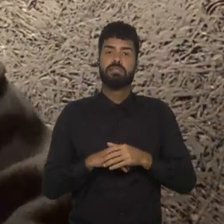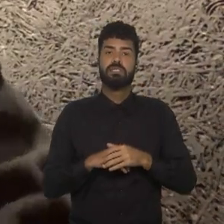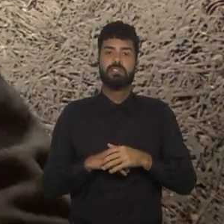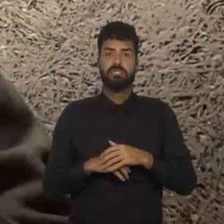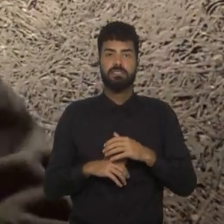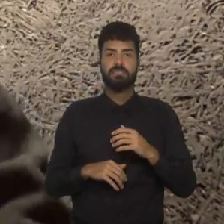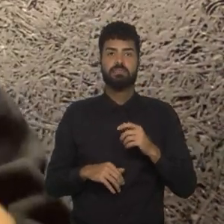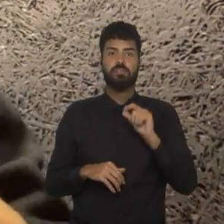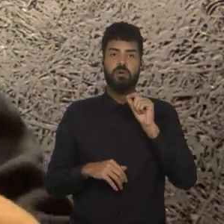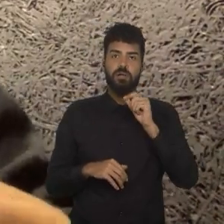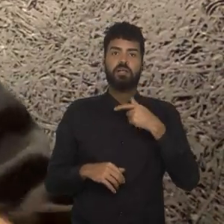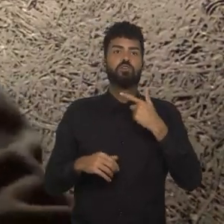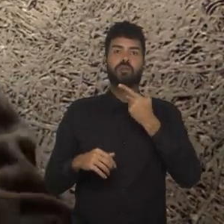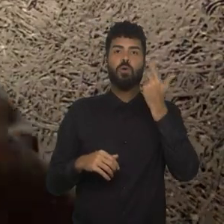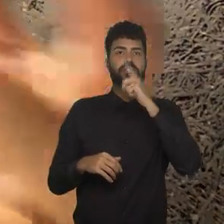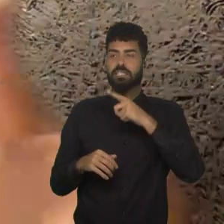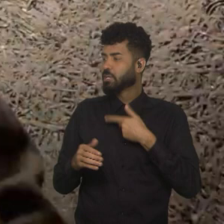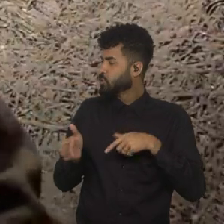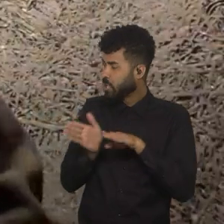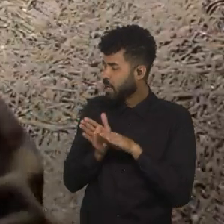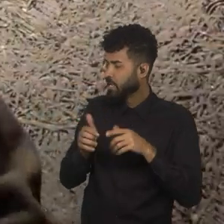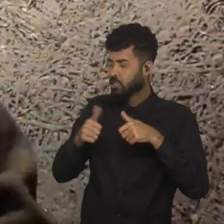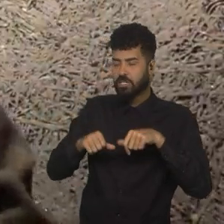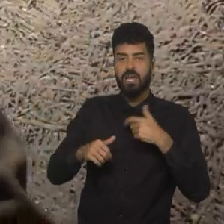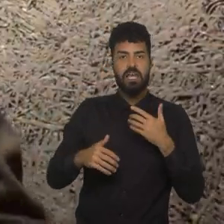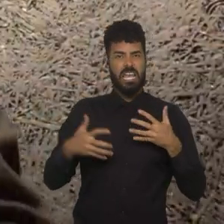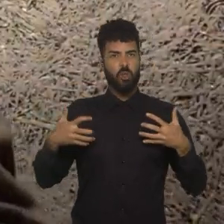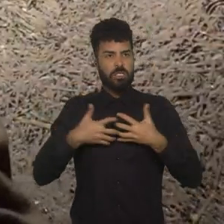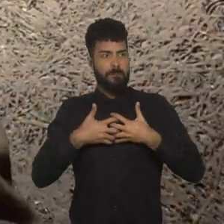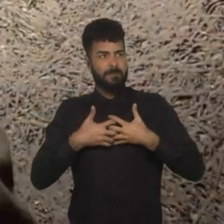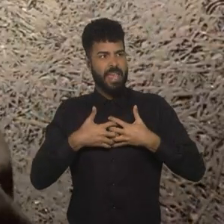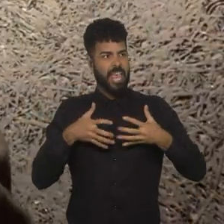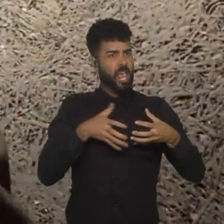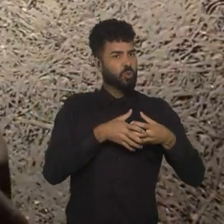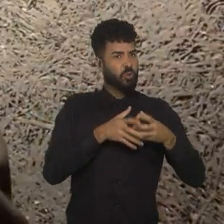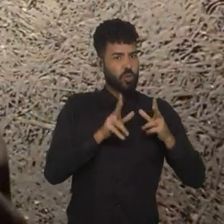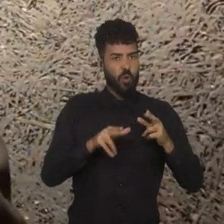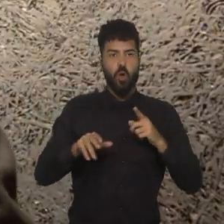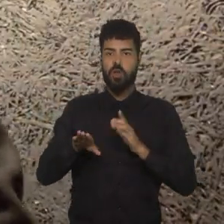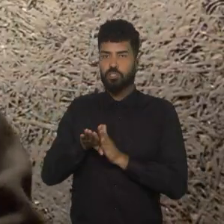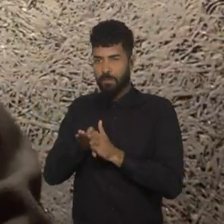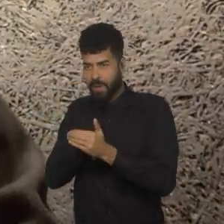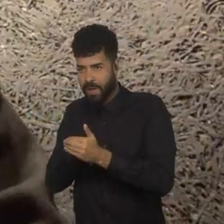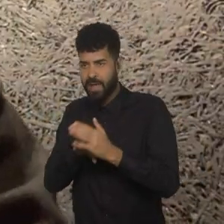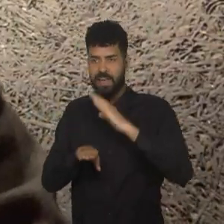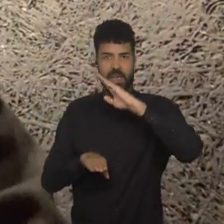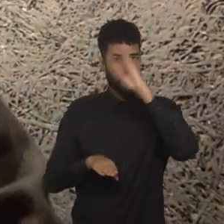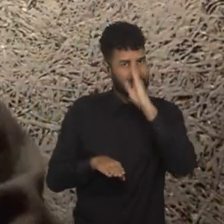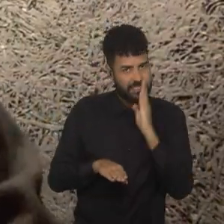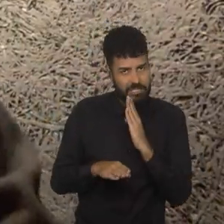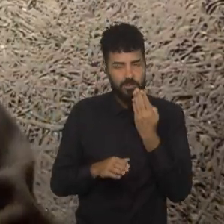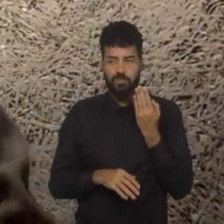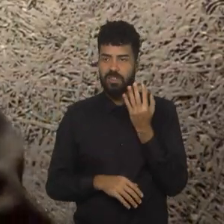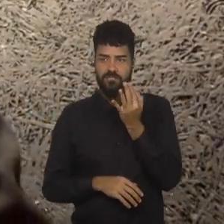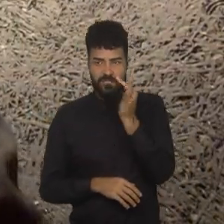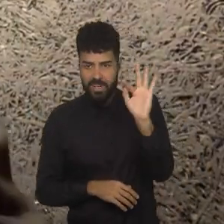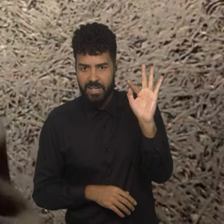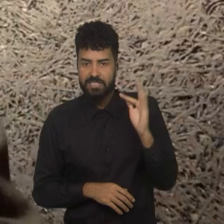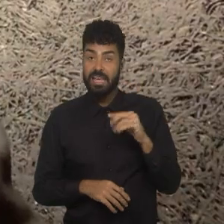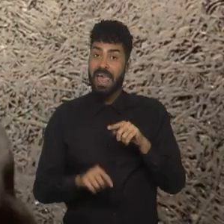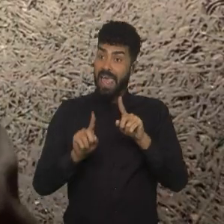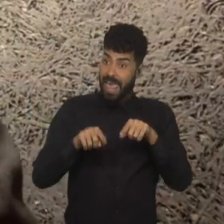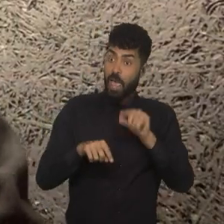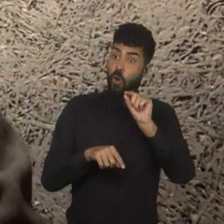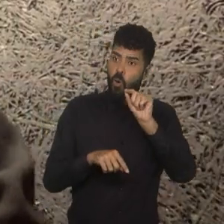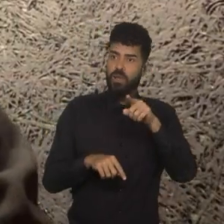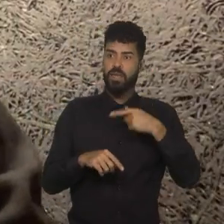não vai chegar com aquele grau de entrosamento, por exemplo, que o Manjá, que a própria Jamaica, que o próprio Brasil, que a França, então é, com alguma